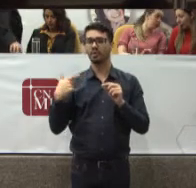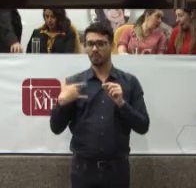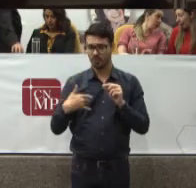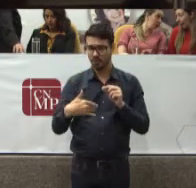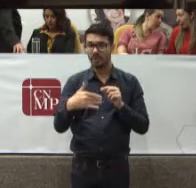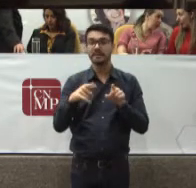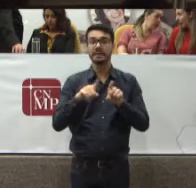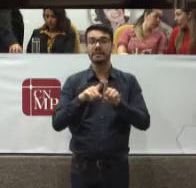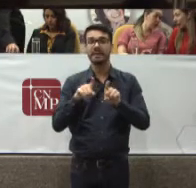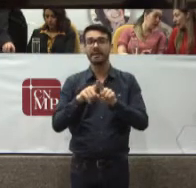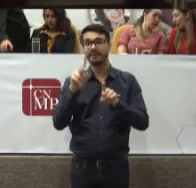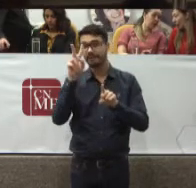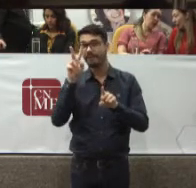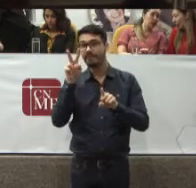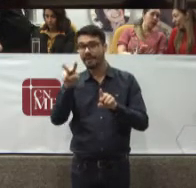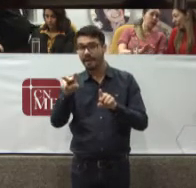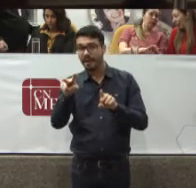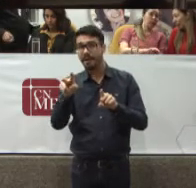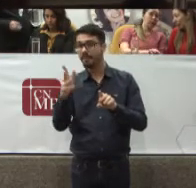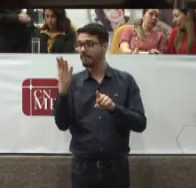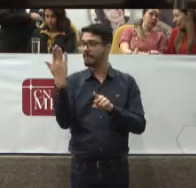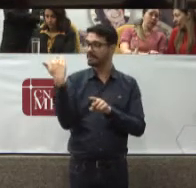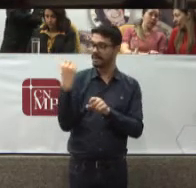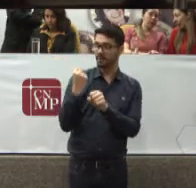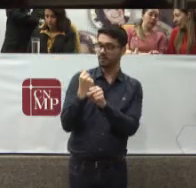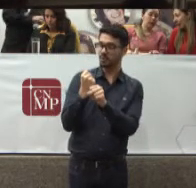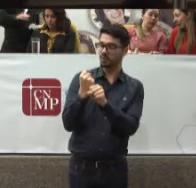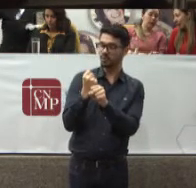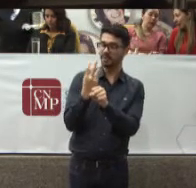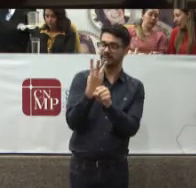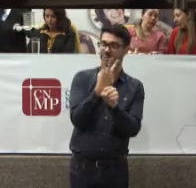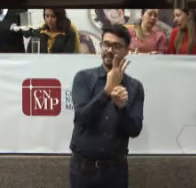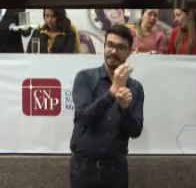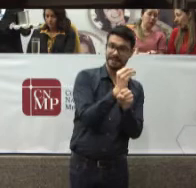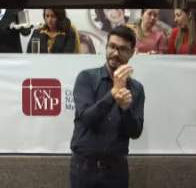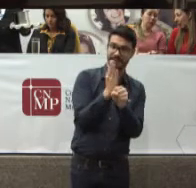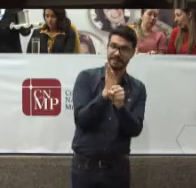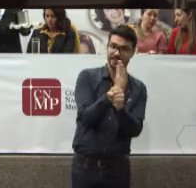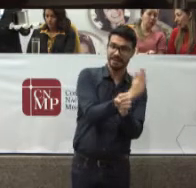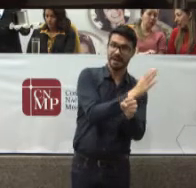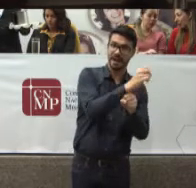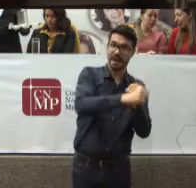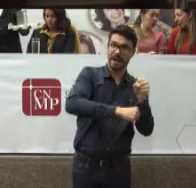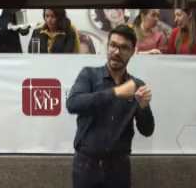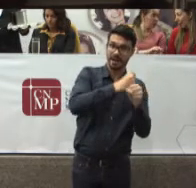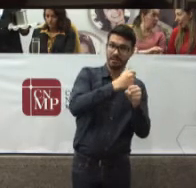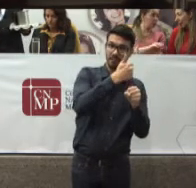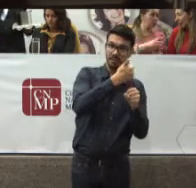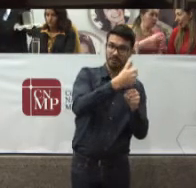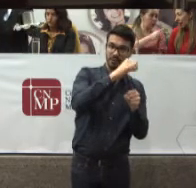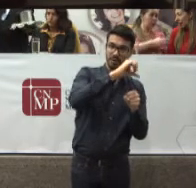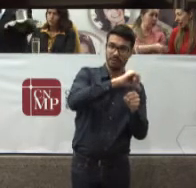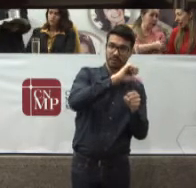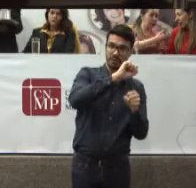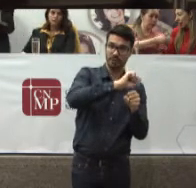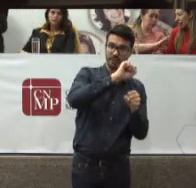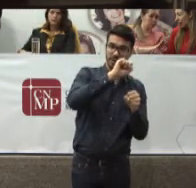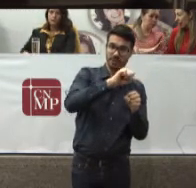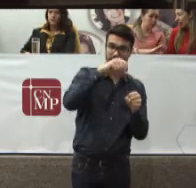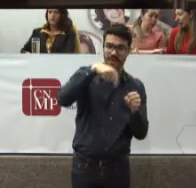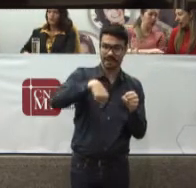Cruzamento Exatamente Há 30 anos Em 88 Com Este Ministério Público